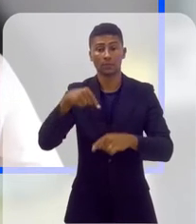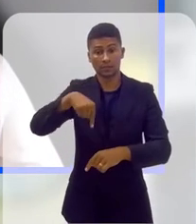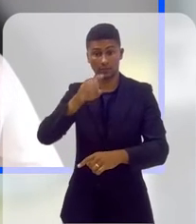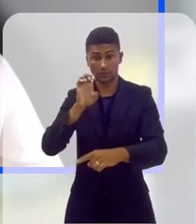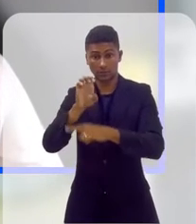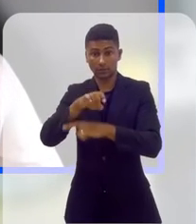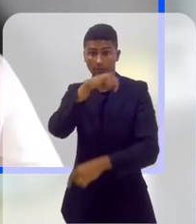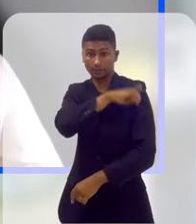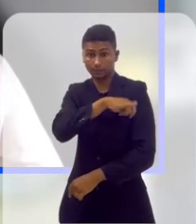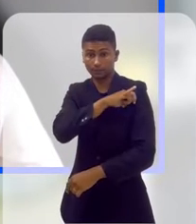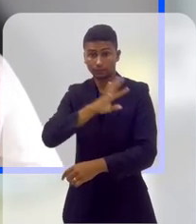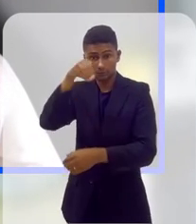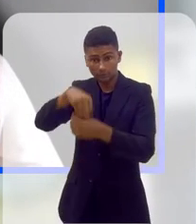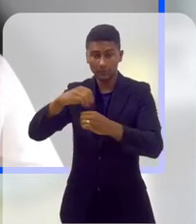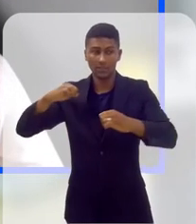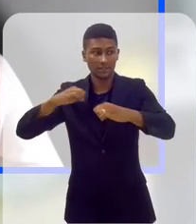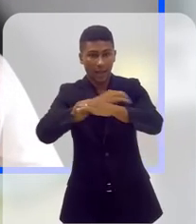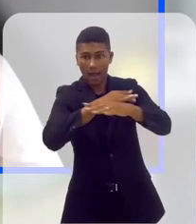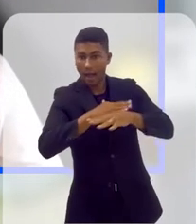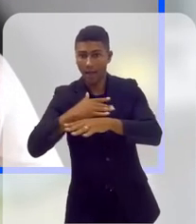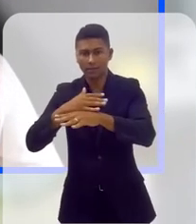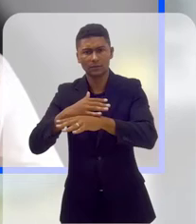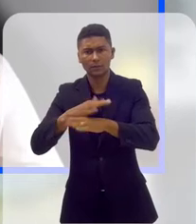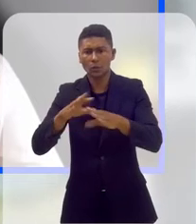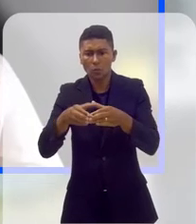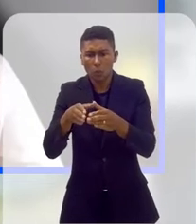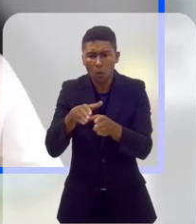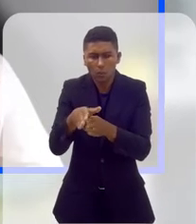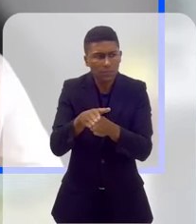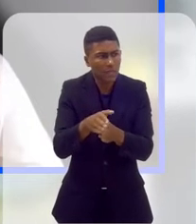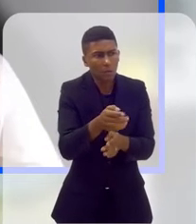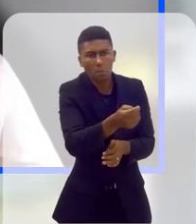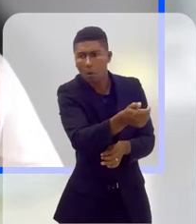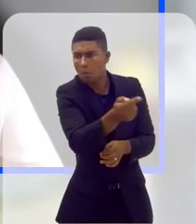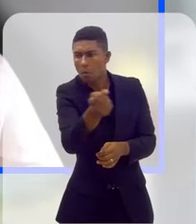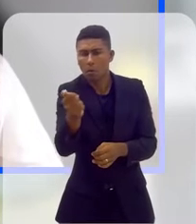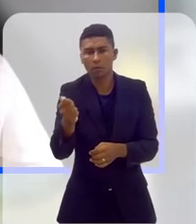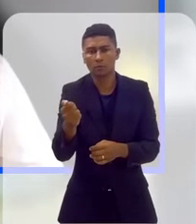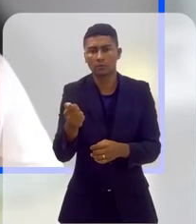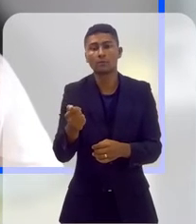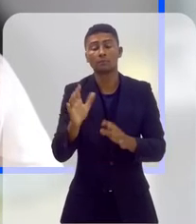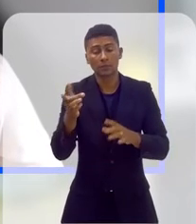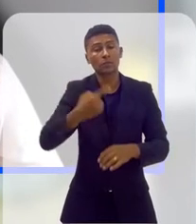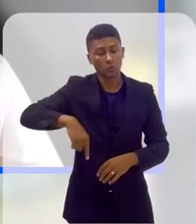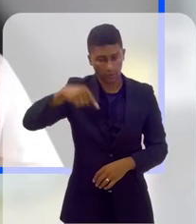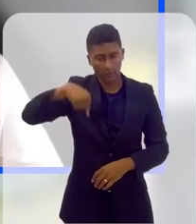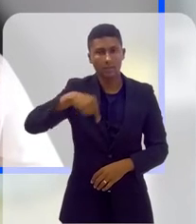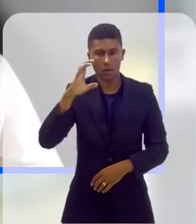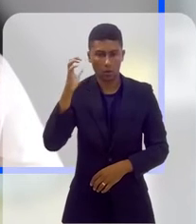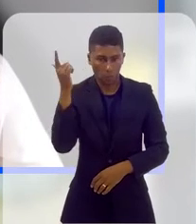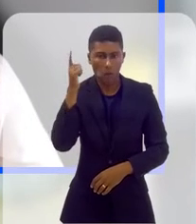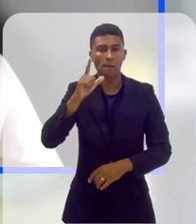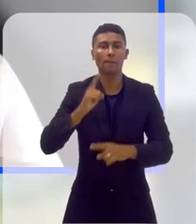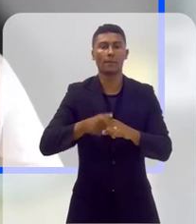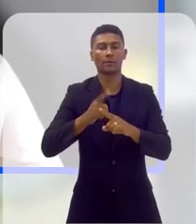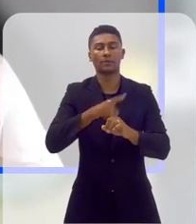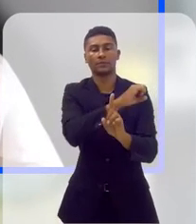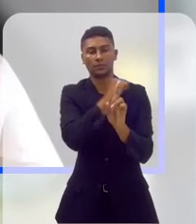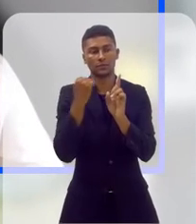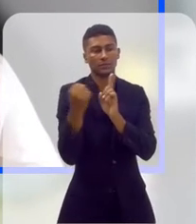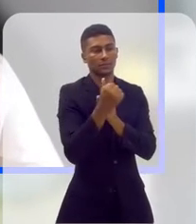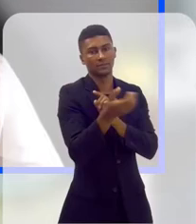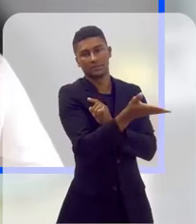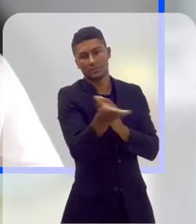motivo de orgulho, mas é um motivo de preocupação, que quando a gente olha as várias cidades do estado do Rio de Janeiro e pouquíssimas têm um conselho, isso é preocupante. Nós